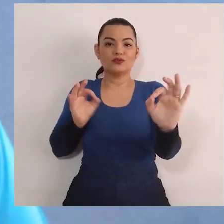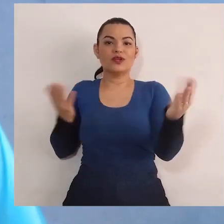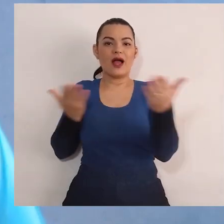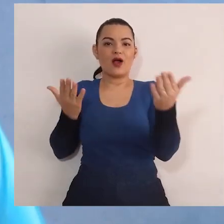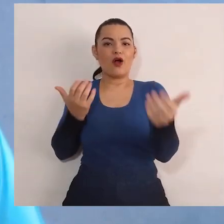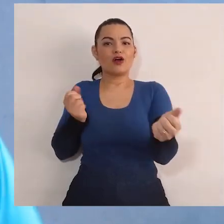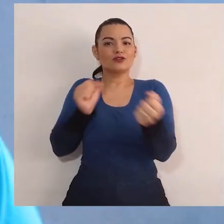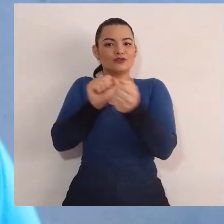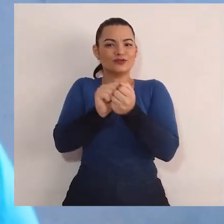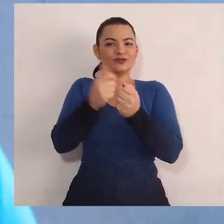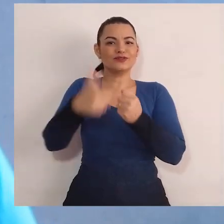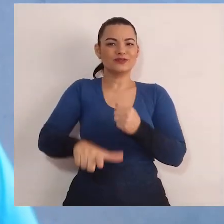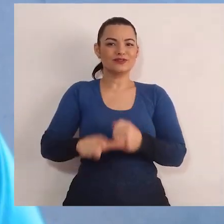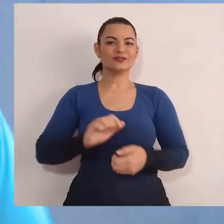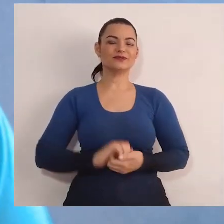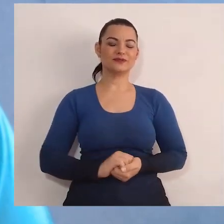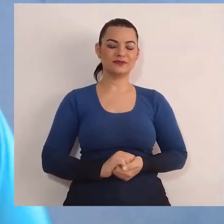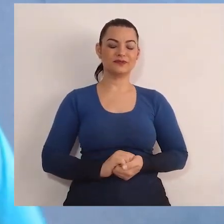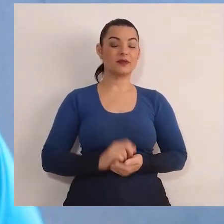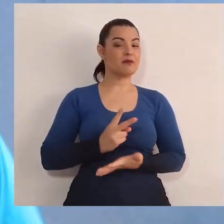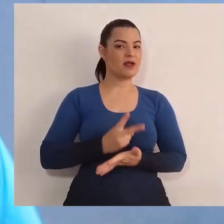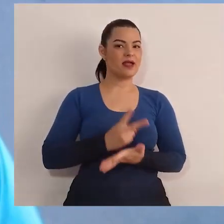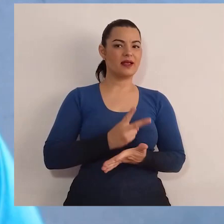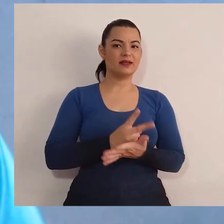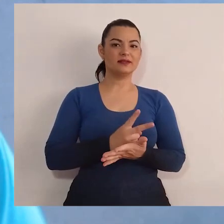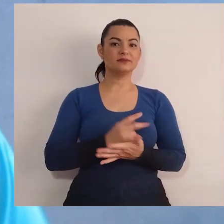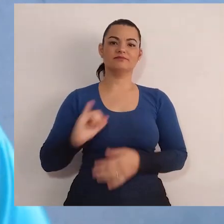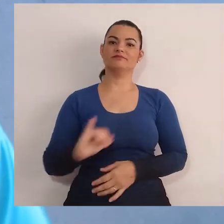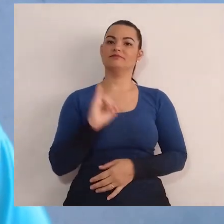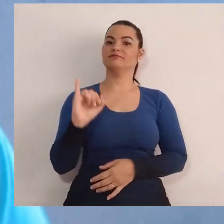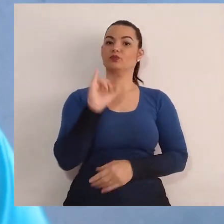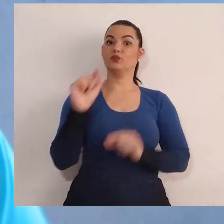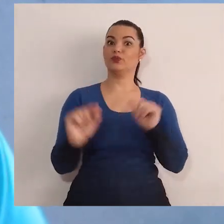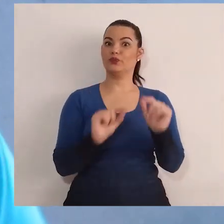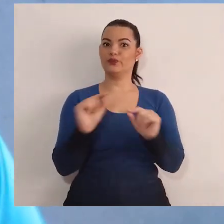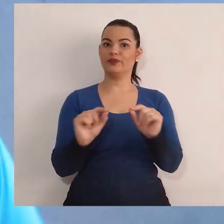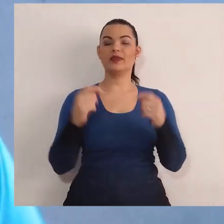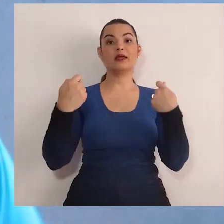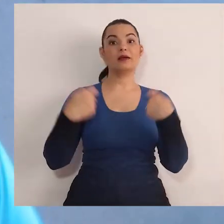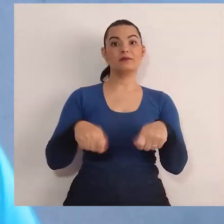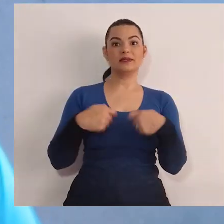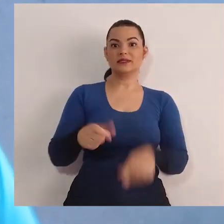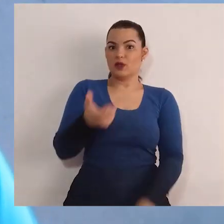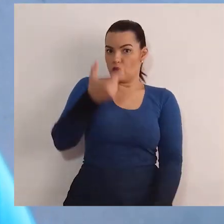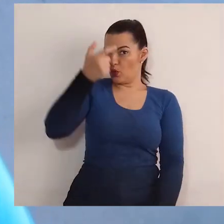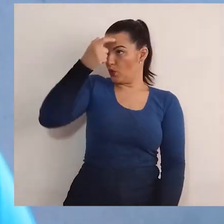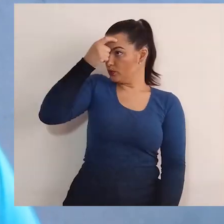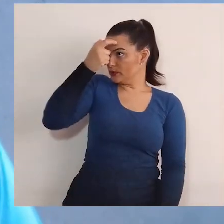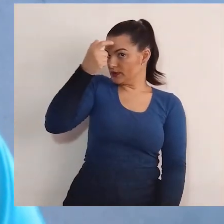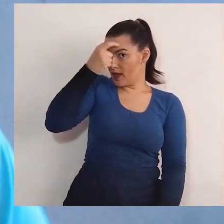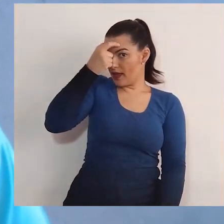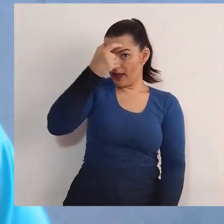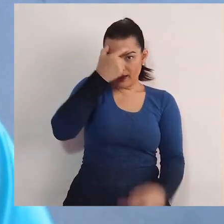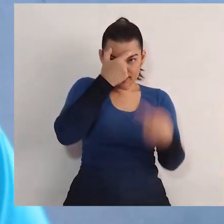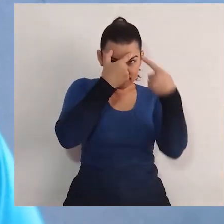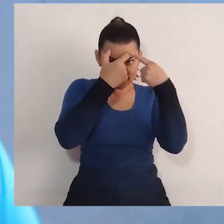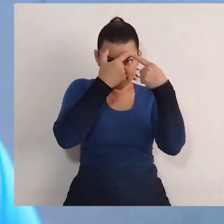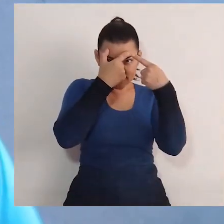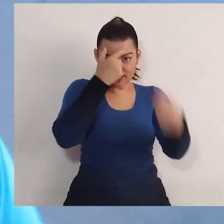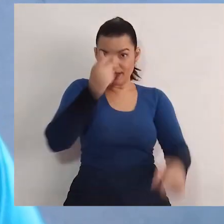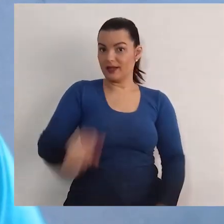impossibilitados de vivenciar. Mesmo assim, é importante que tenhamos